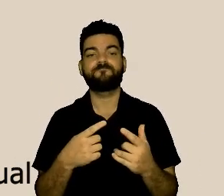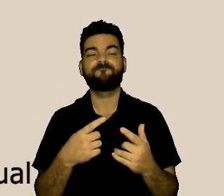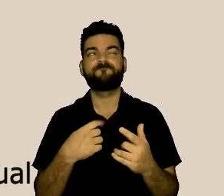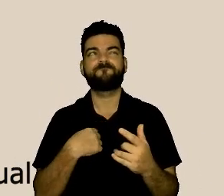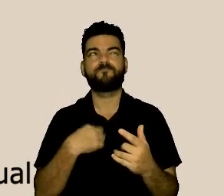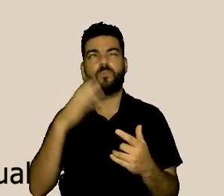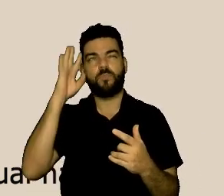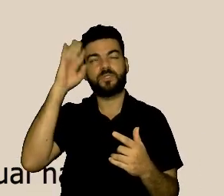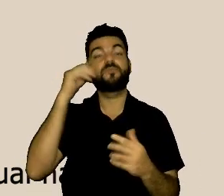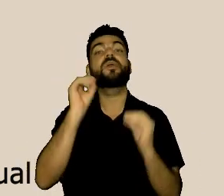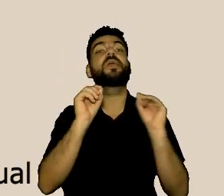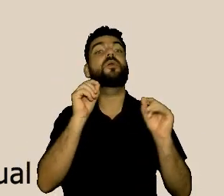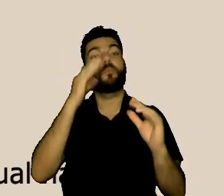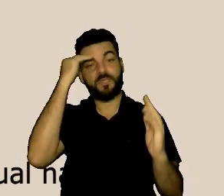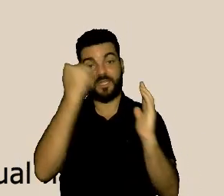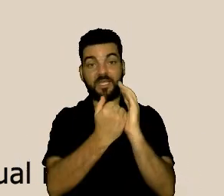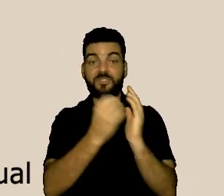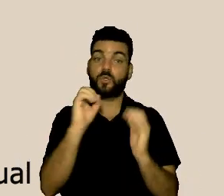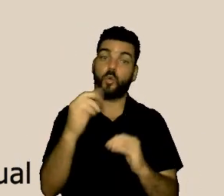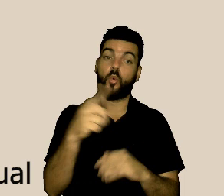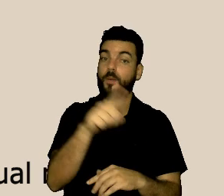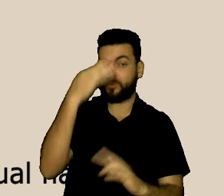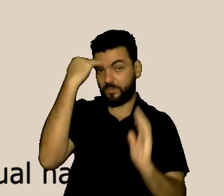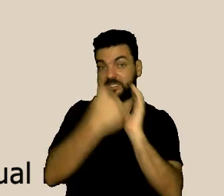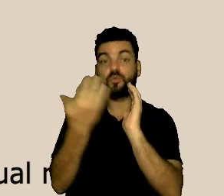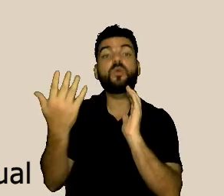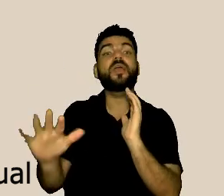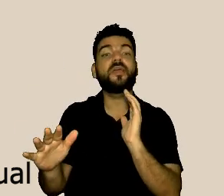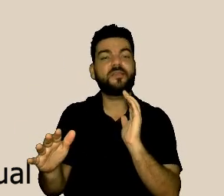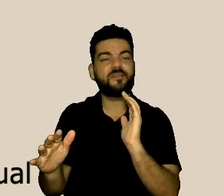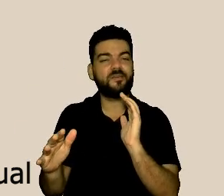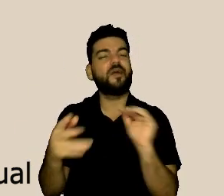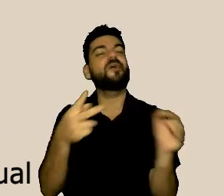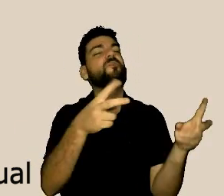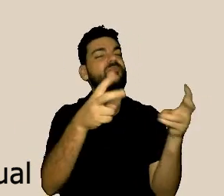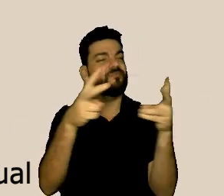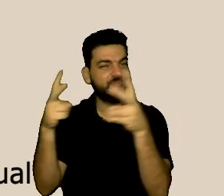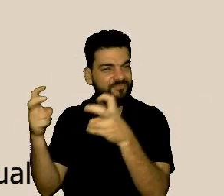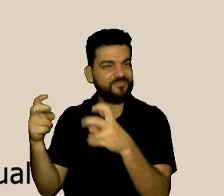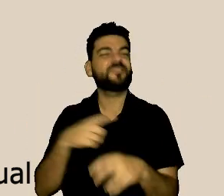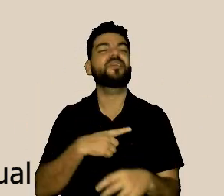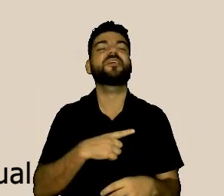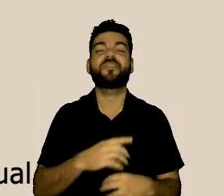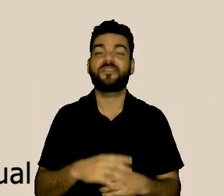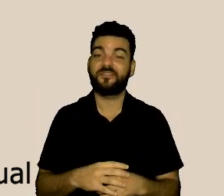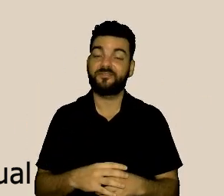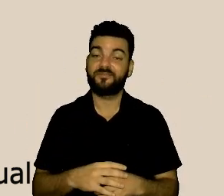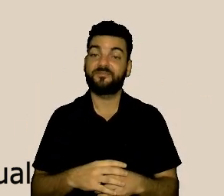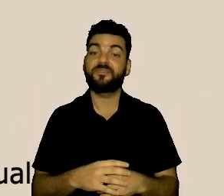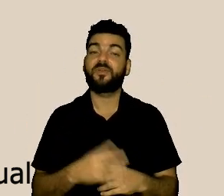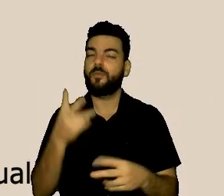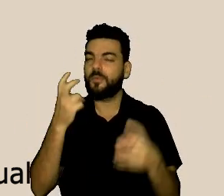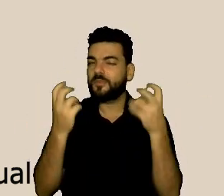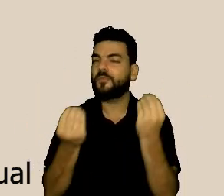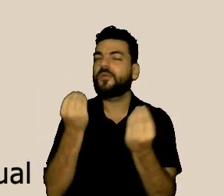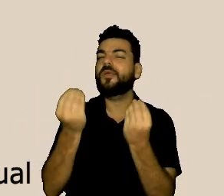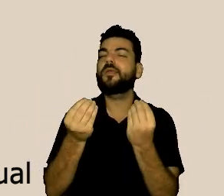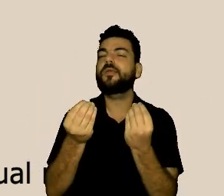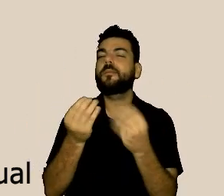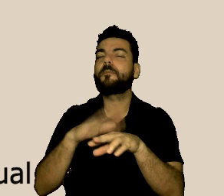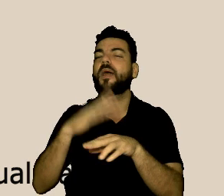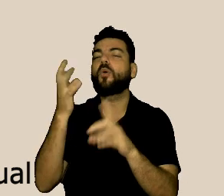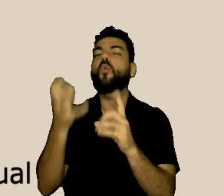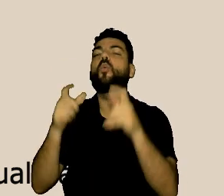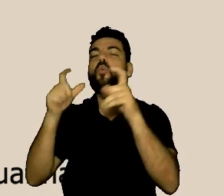desconformidade. Então, isso vai sinalizar o quê? A própria responsabilidade do gestor, se